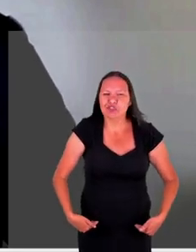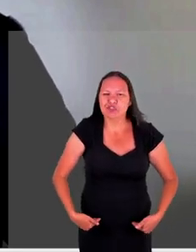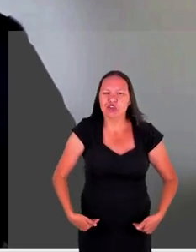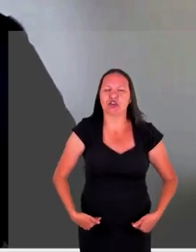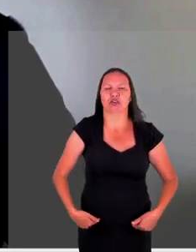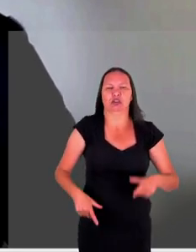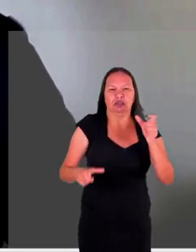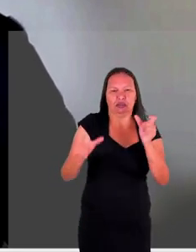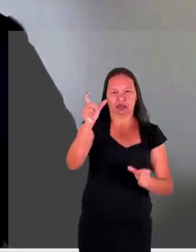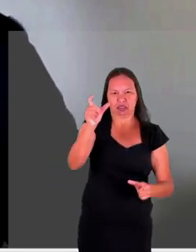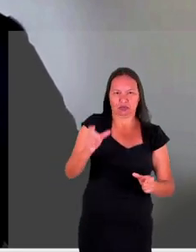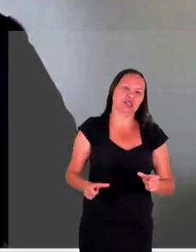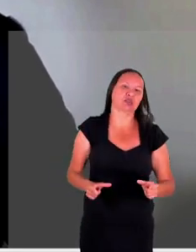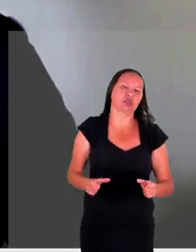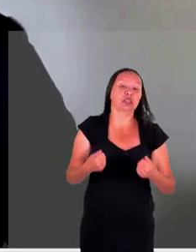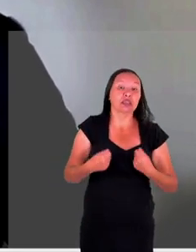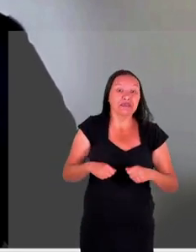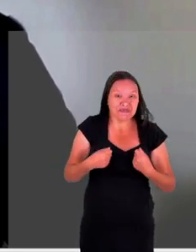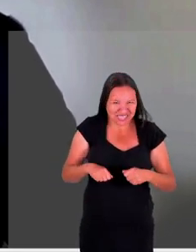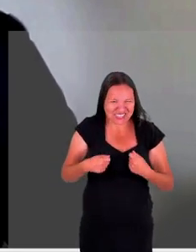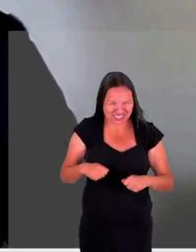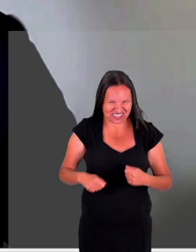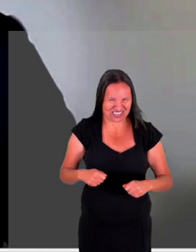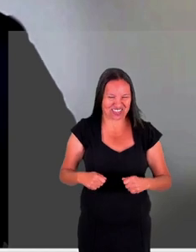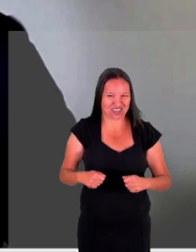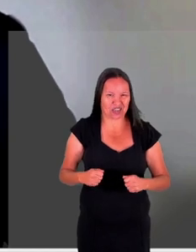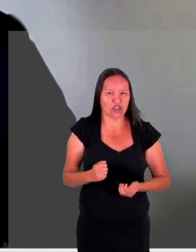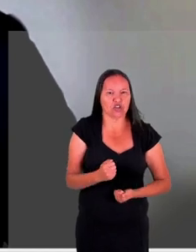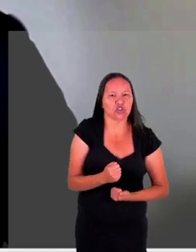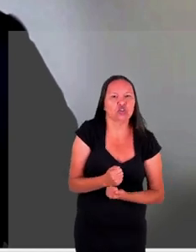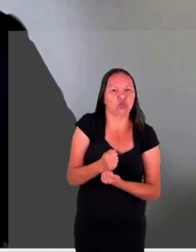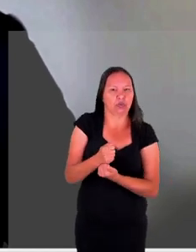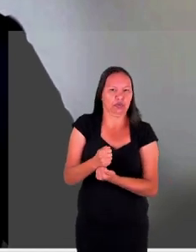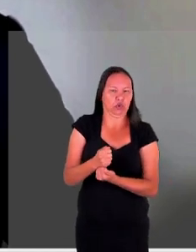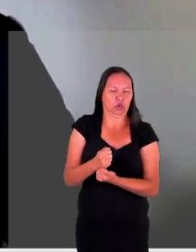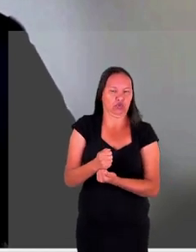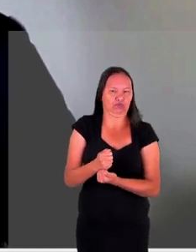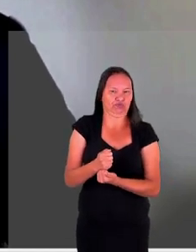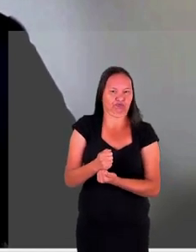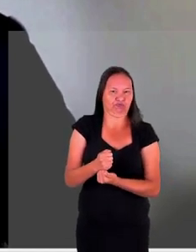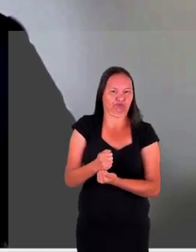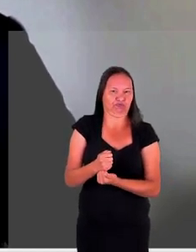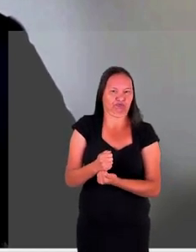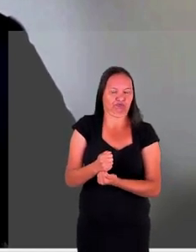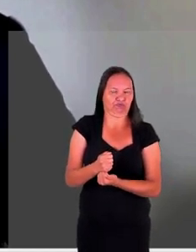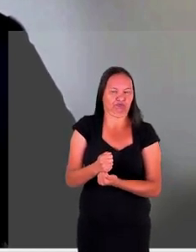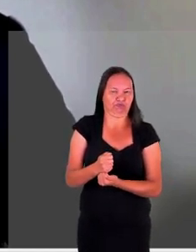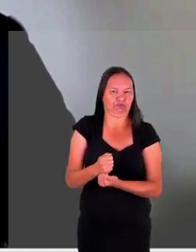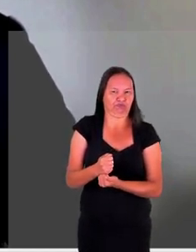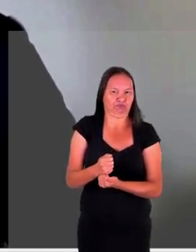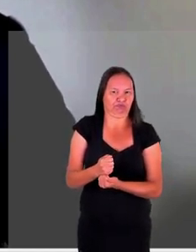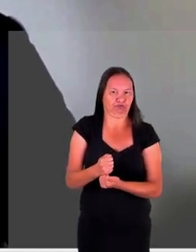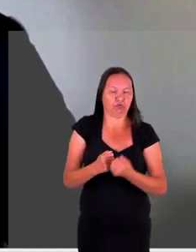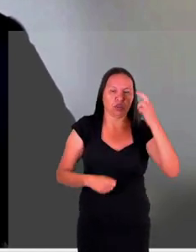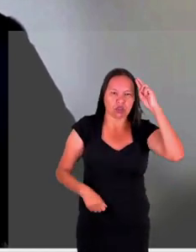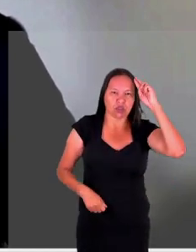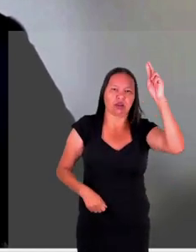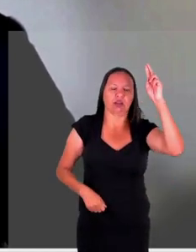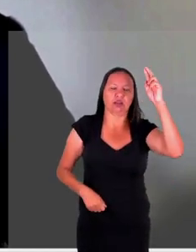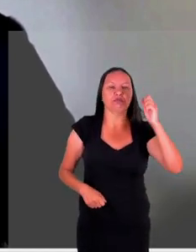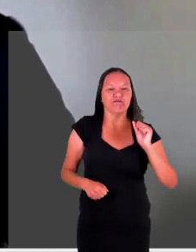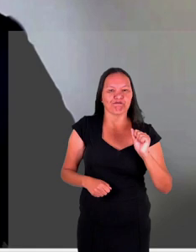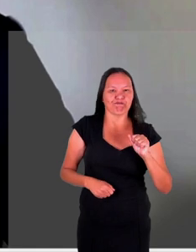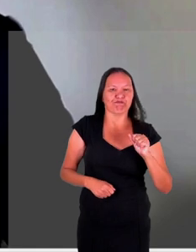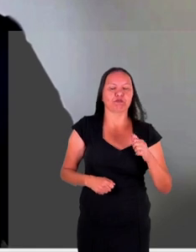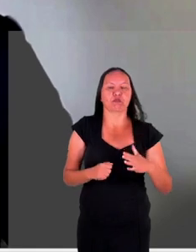de fato lembra que a fala do Vladimir a ideia da reserva do possível é a realidade bater na nossa